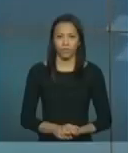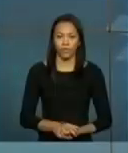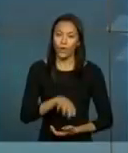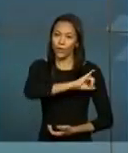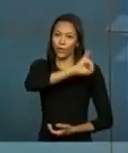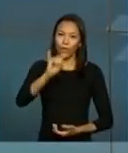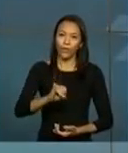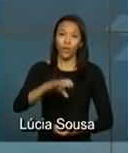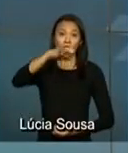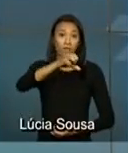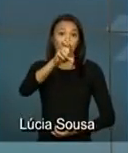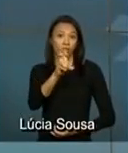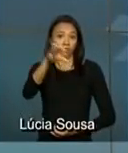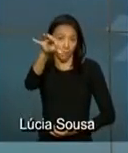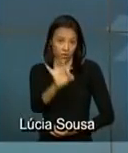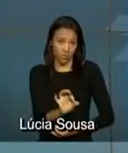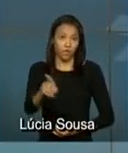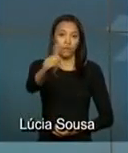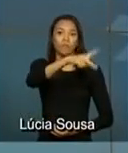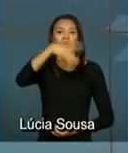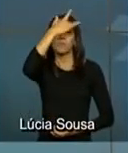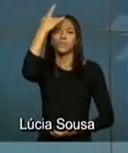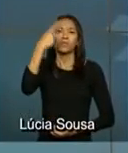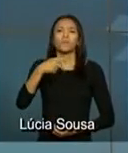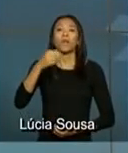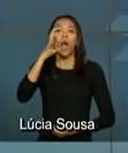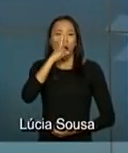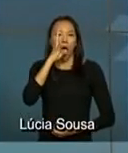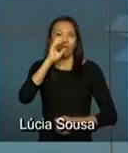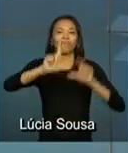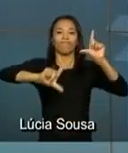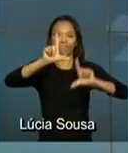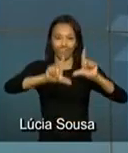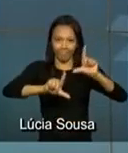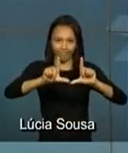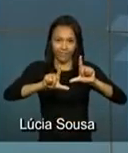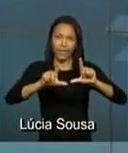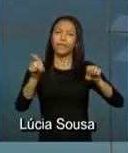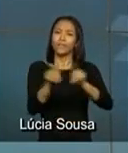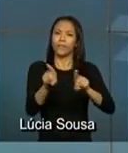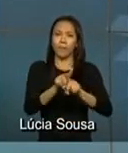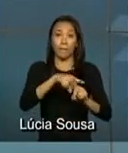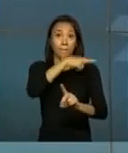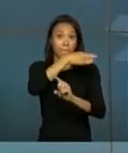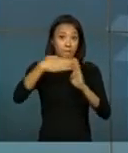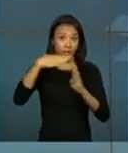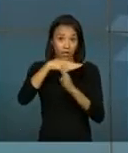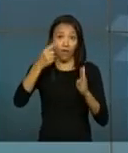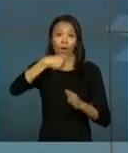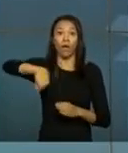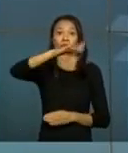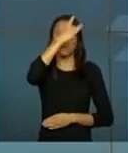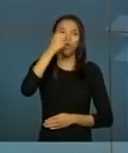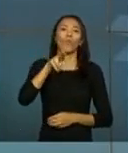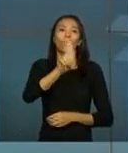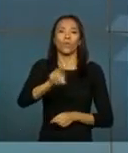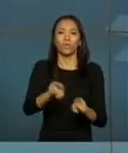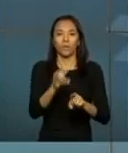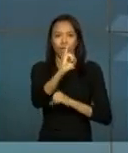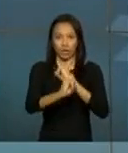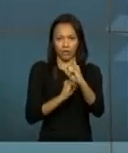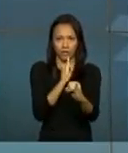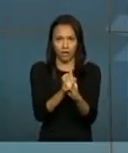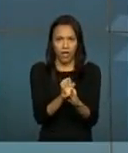Olá, 95% dos brasileiros vêem TV e praticamente a metade da população usa a internet.